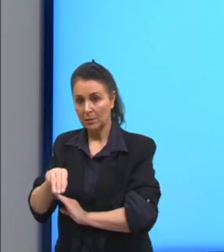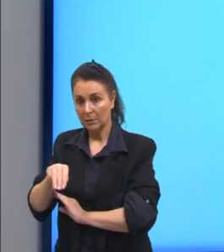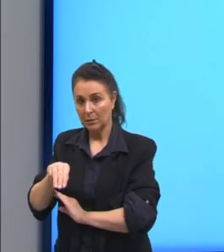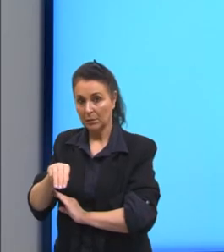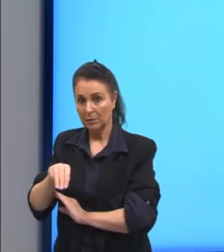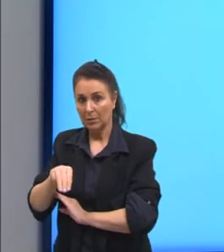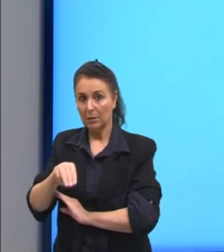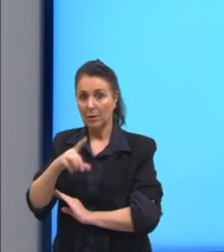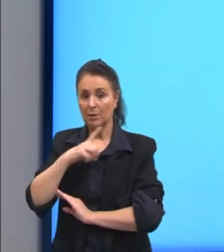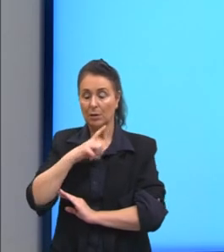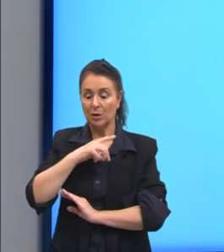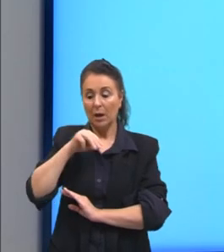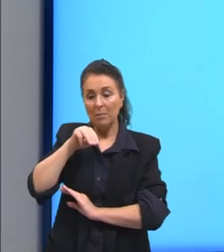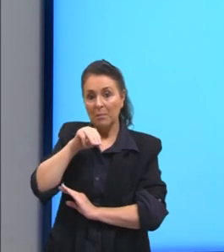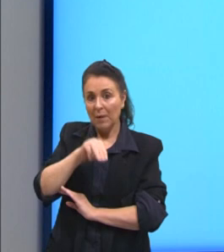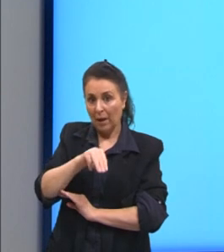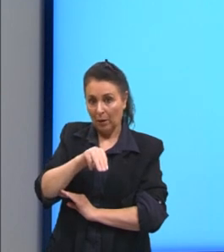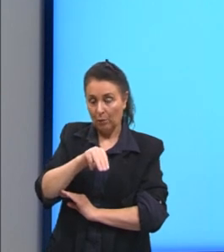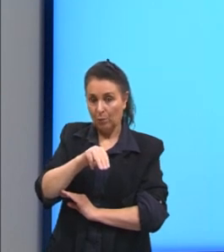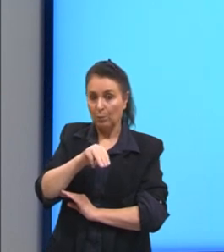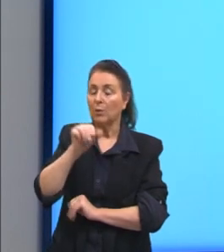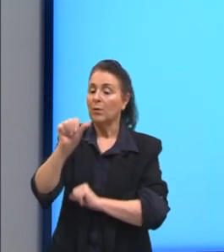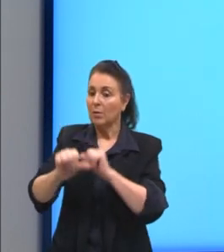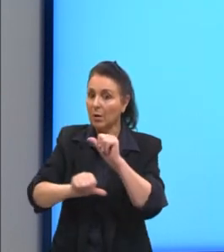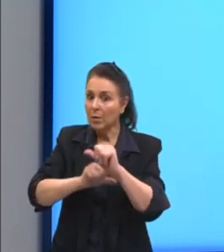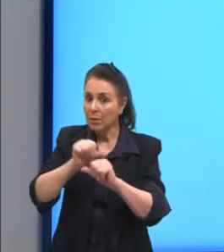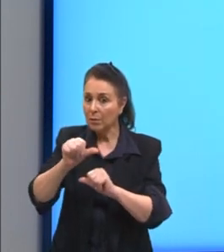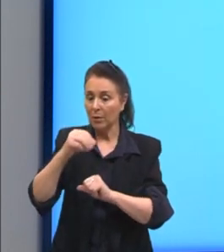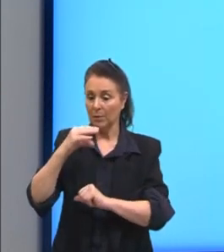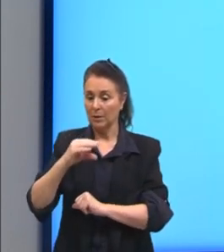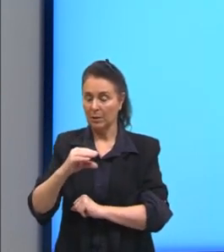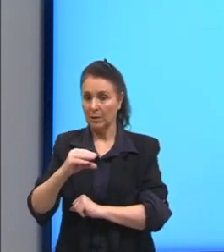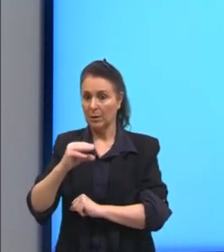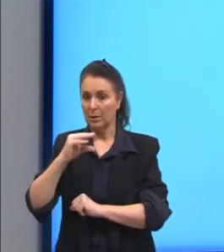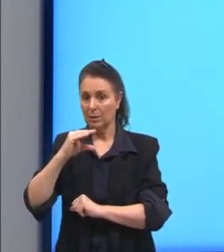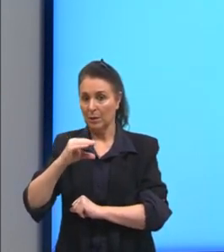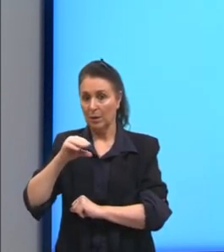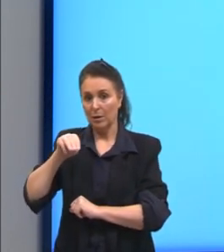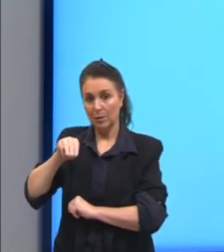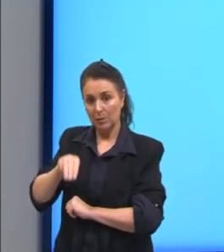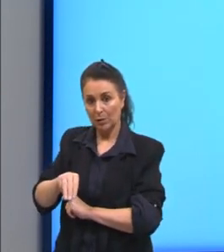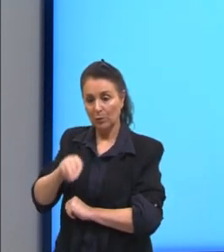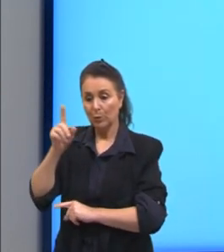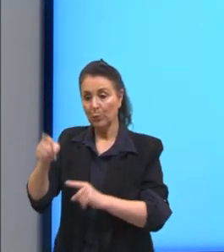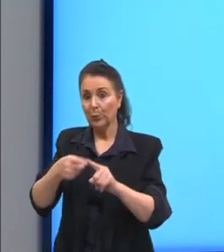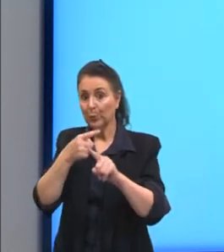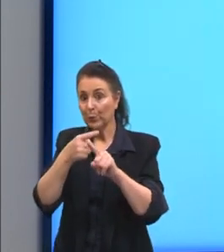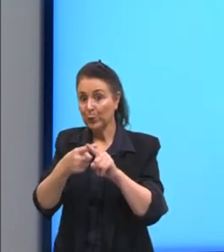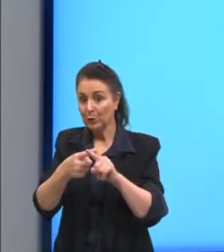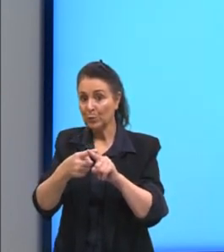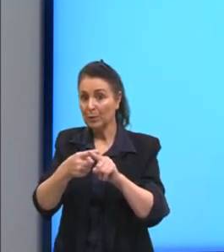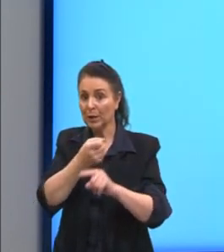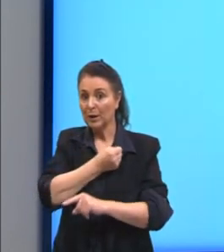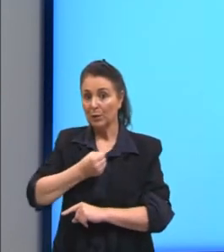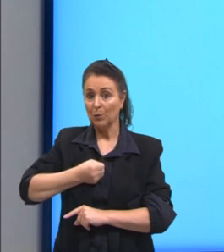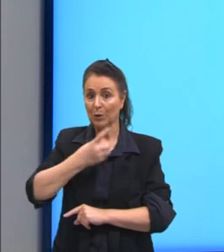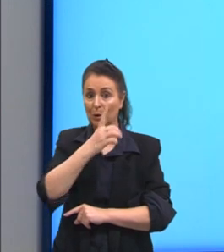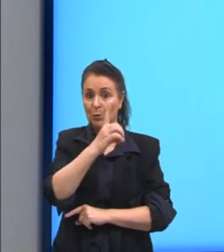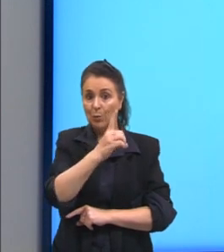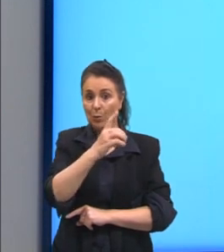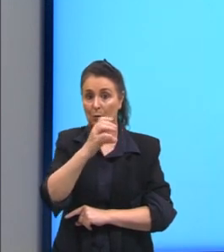aqui se eu tinha metro e quero chegar em centímetros, nós multiplicamos por 100. Portanto,